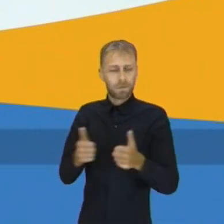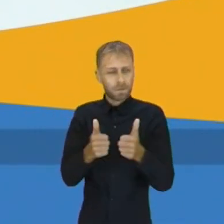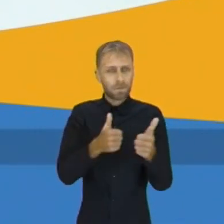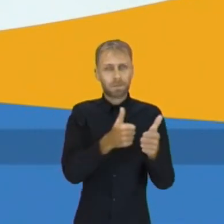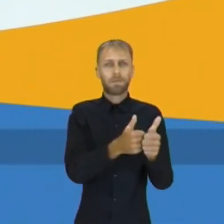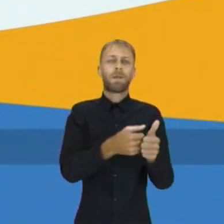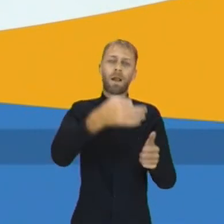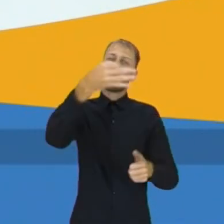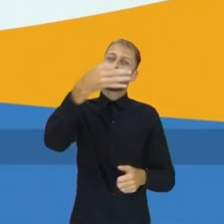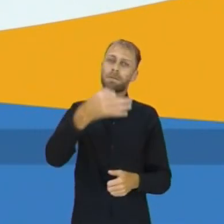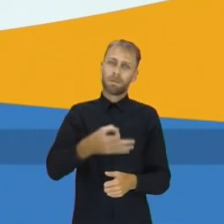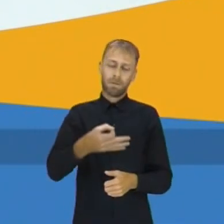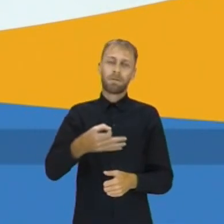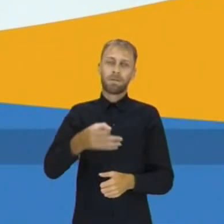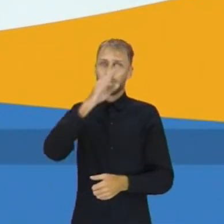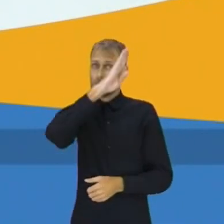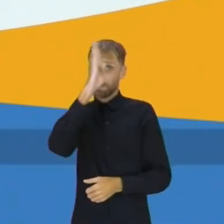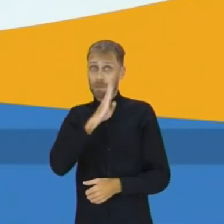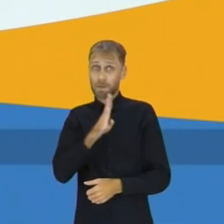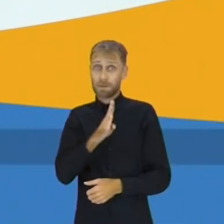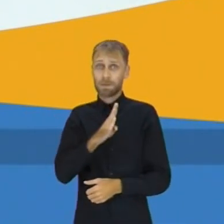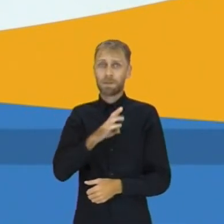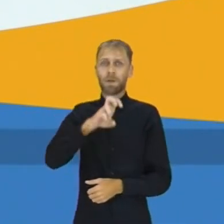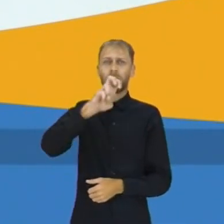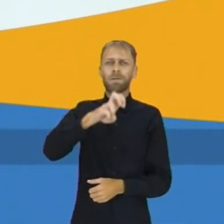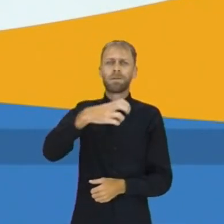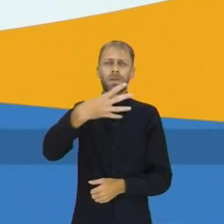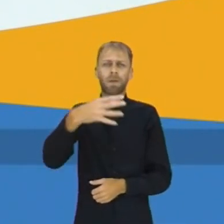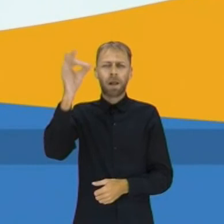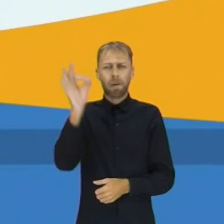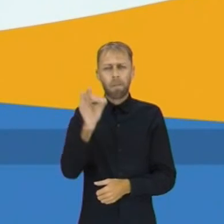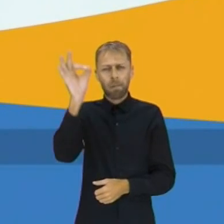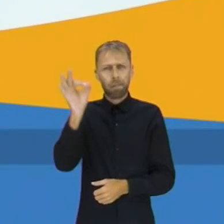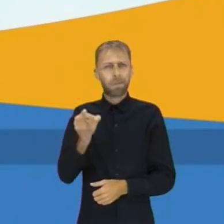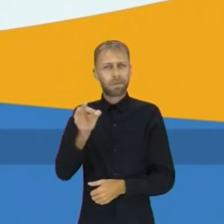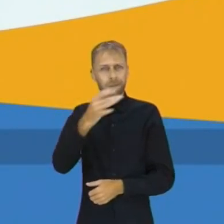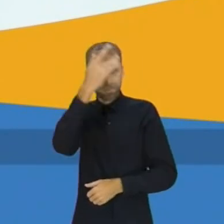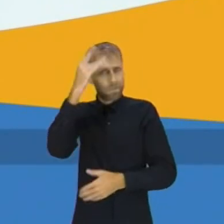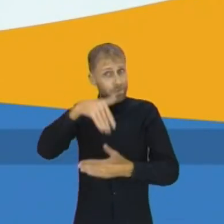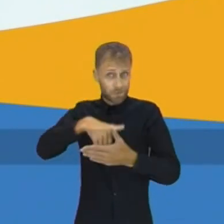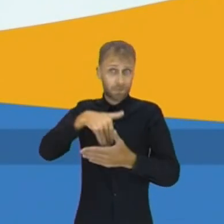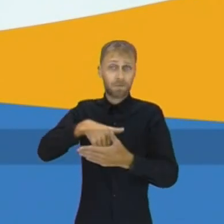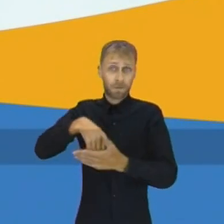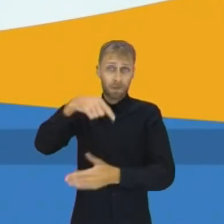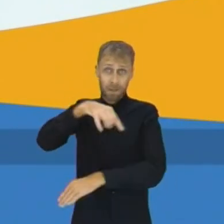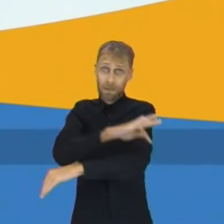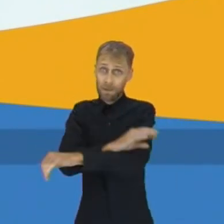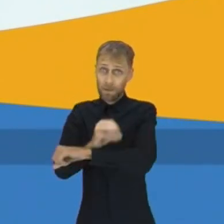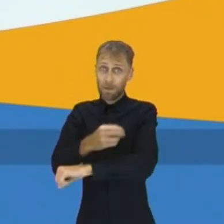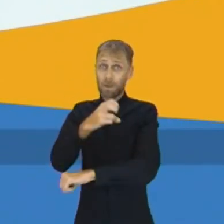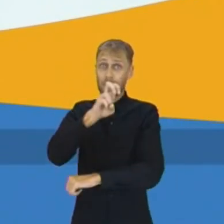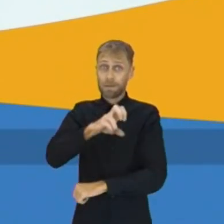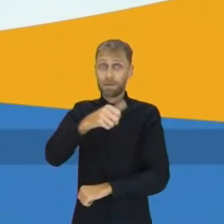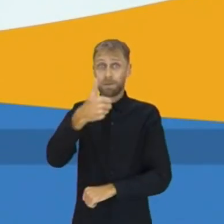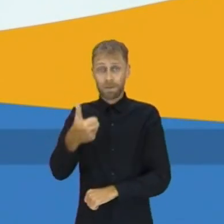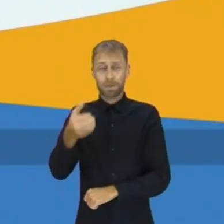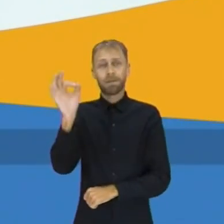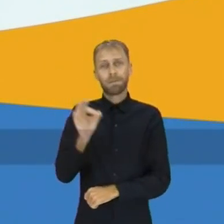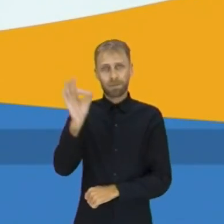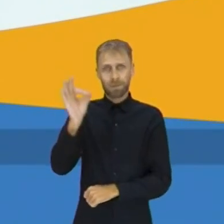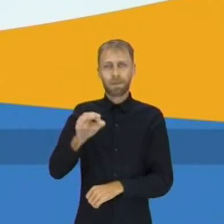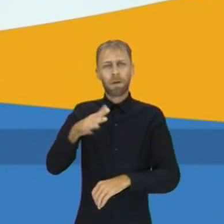Somos 54% do eleitorado No Tocantins 51% Cerca de 520 mil mulheres